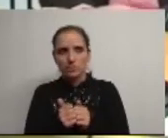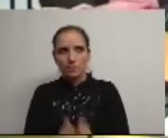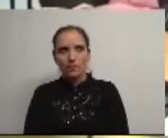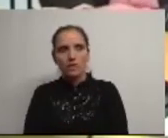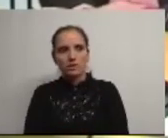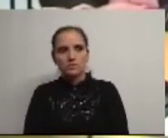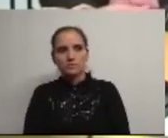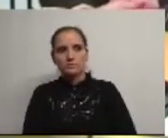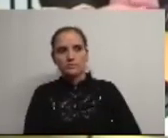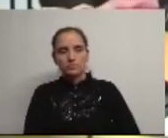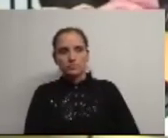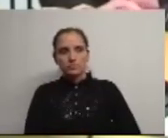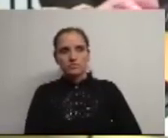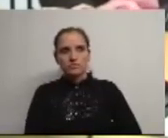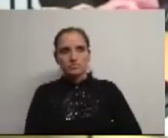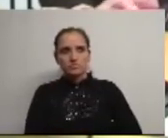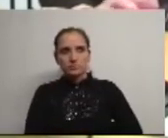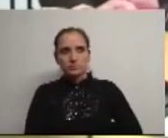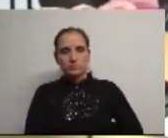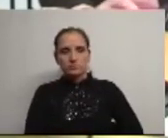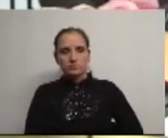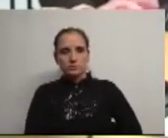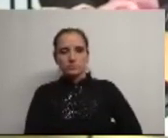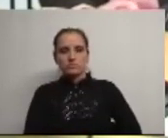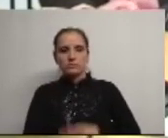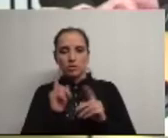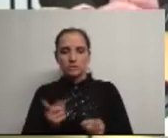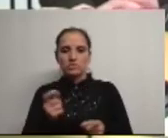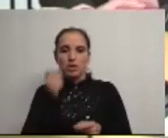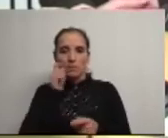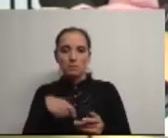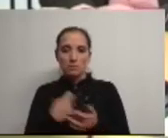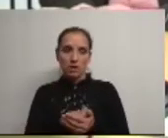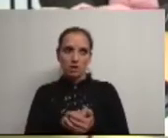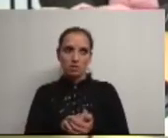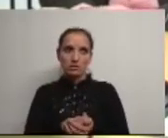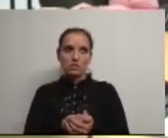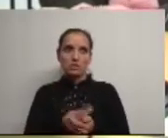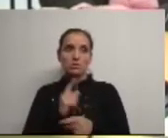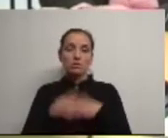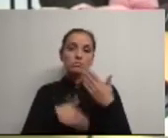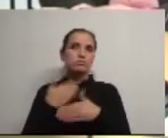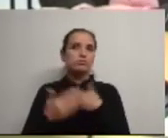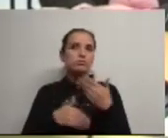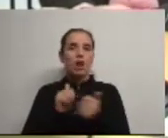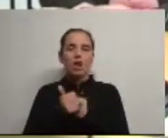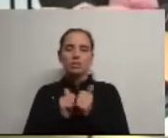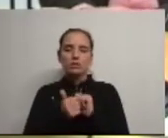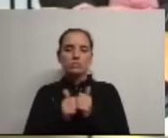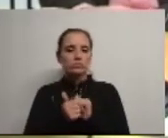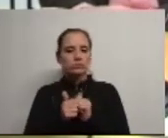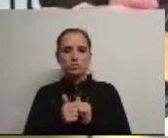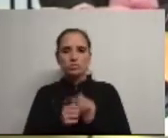basicamente no princípio é quem paga ok e depois alguma alteração em termos